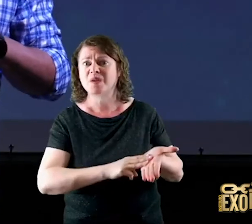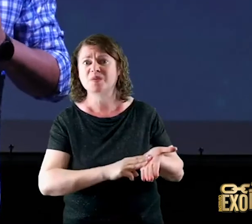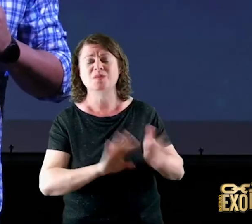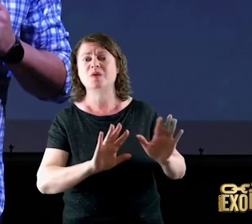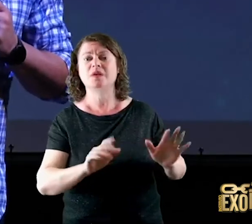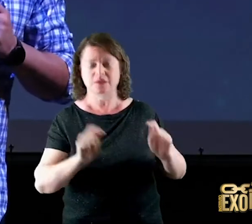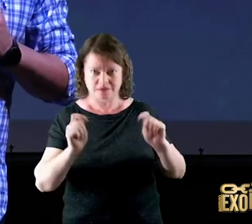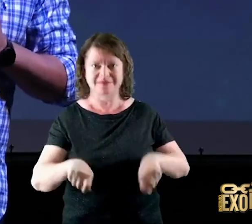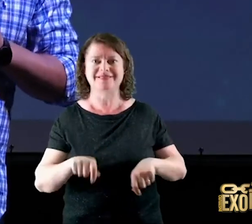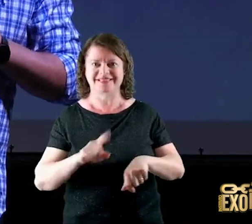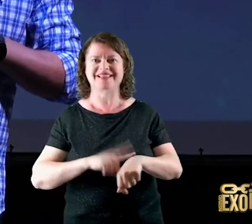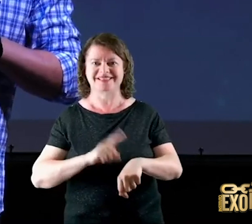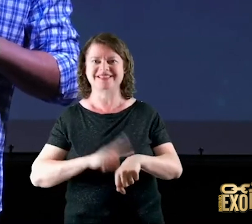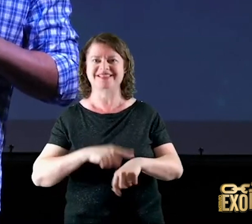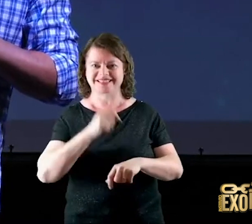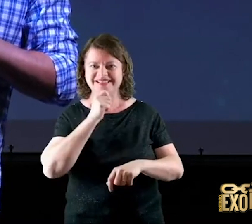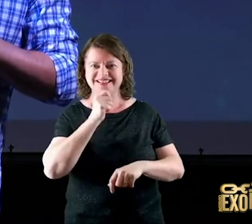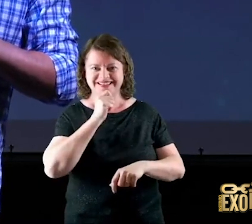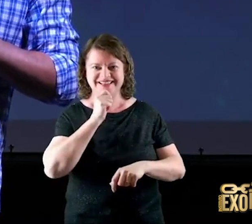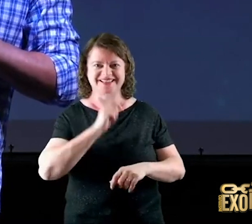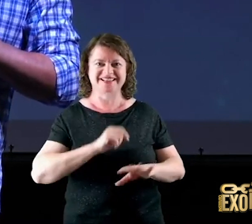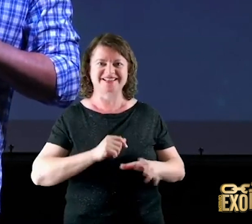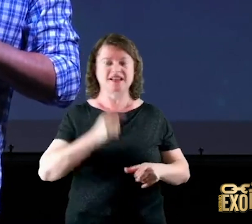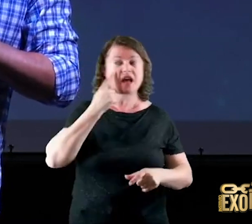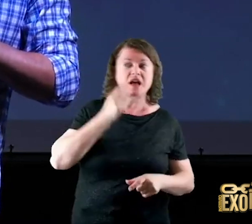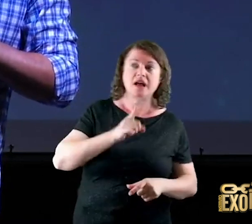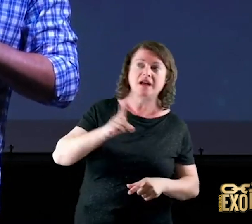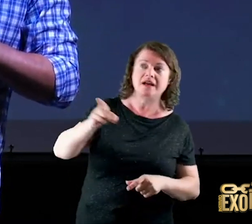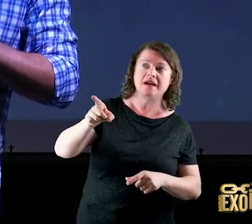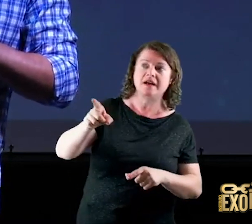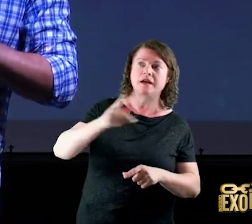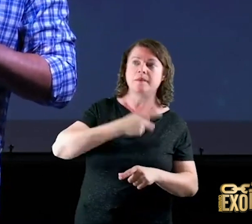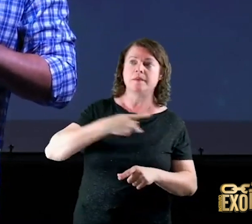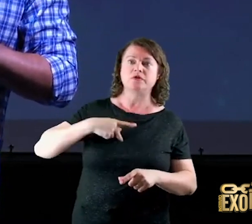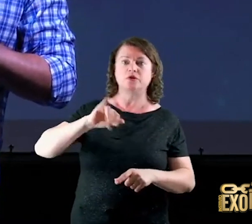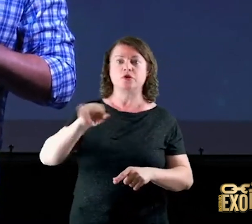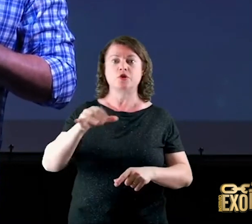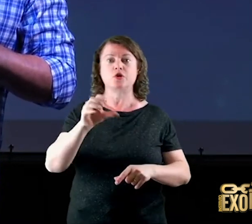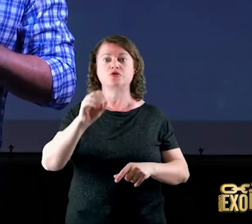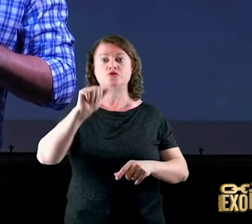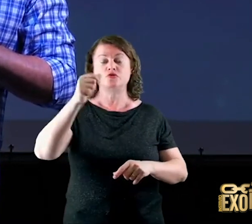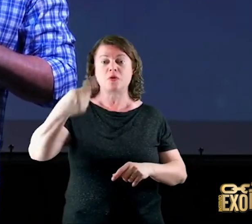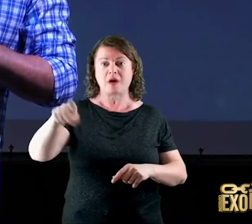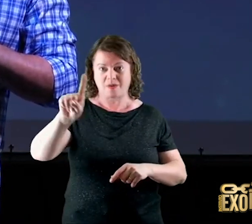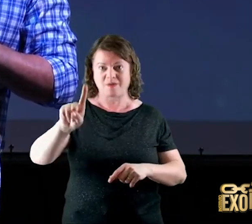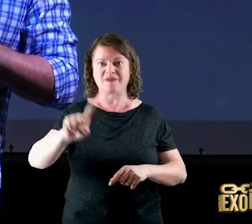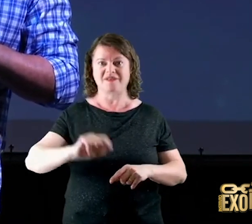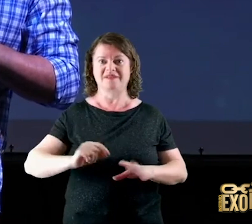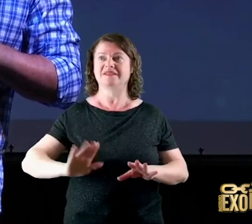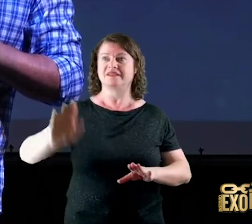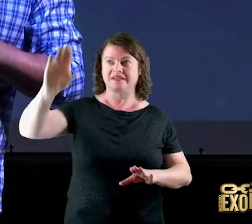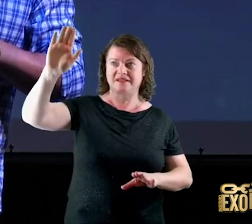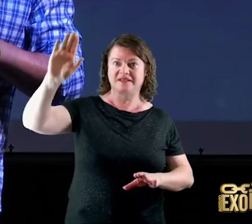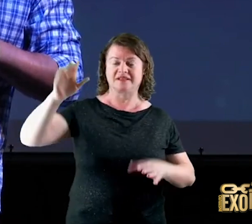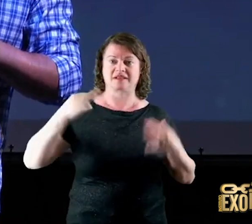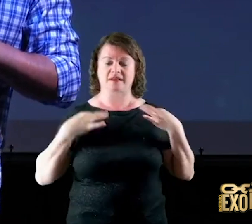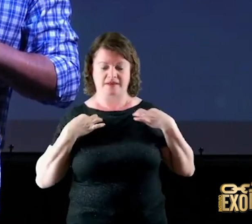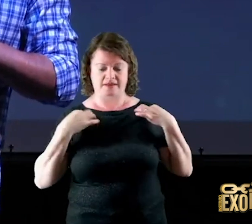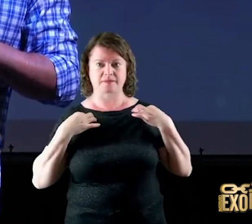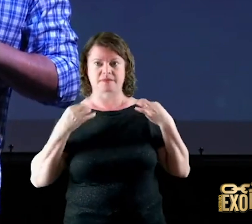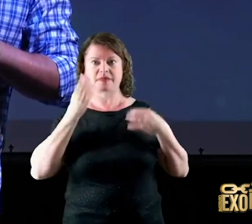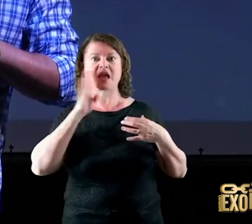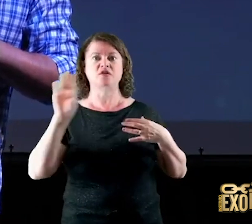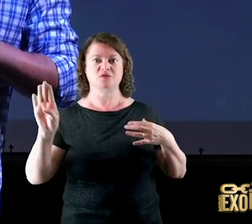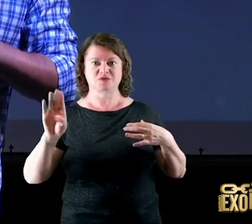pastor João Probst dá um tchau para a gente pastor olha para trás de camisa azul vou pedir para ele ficar mais um pouquinho ali em frente o